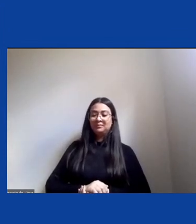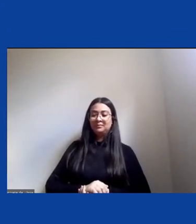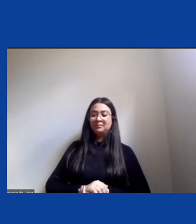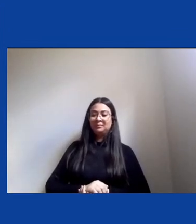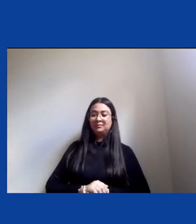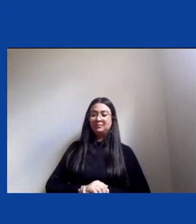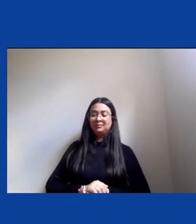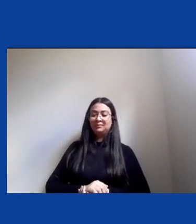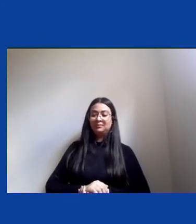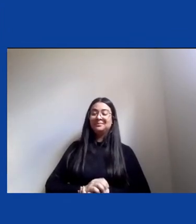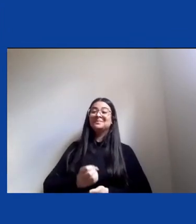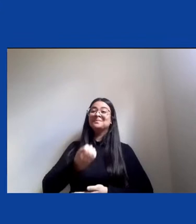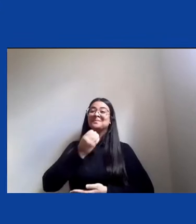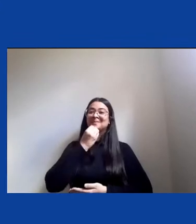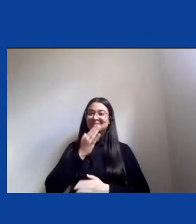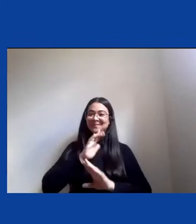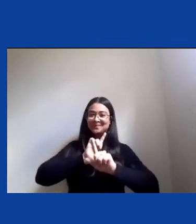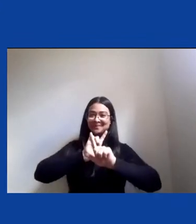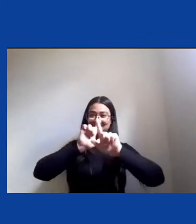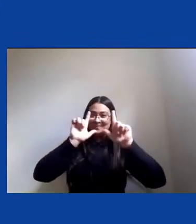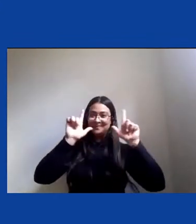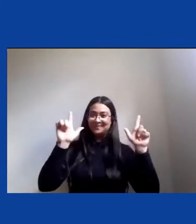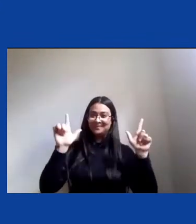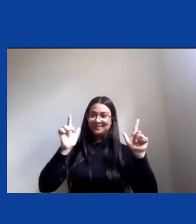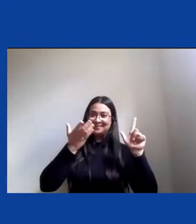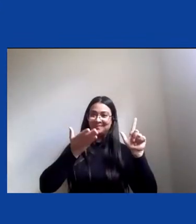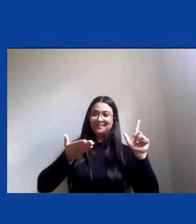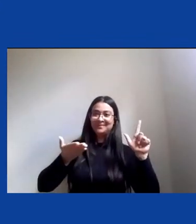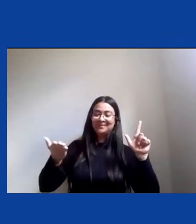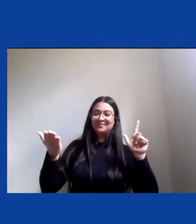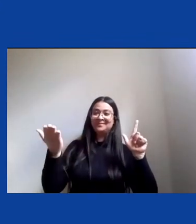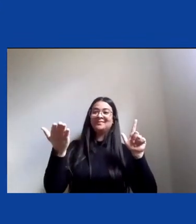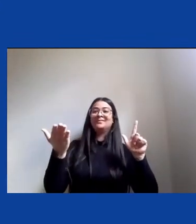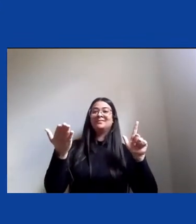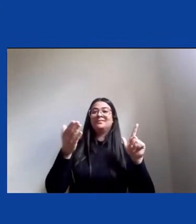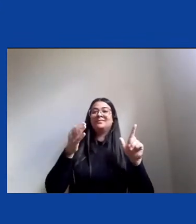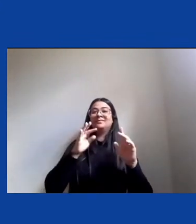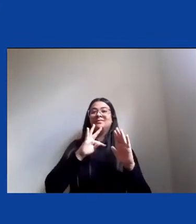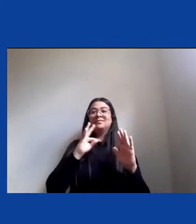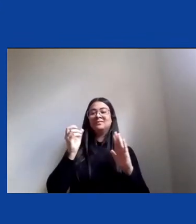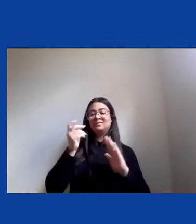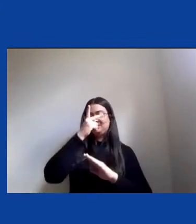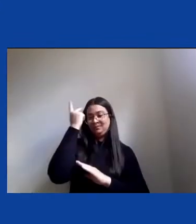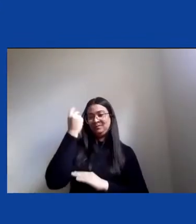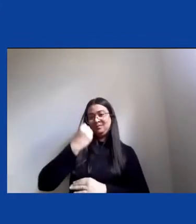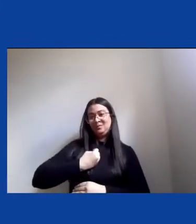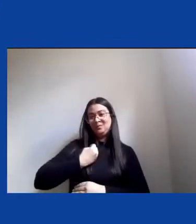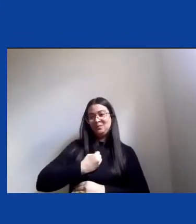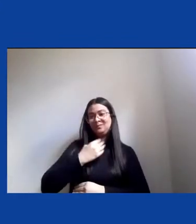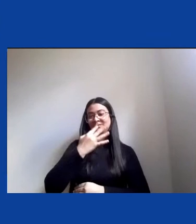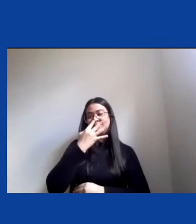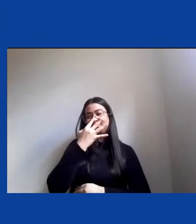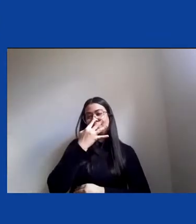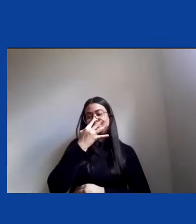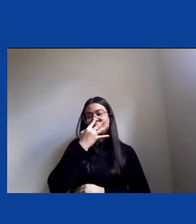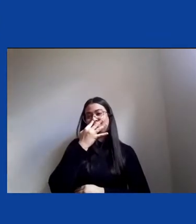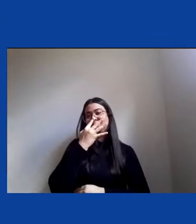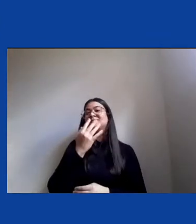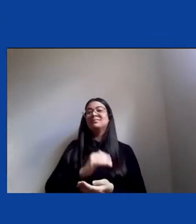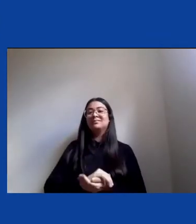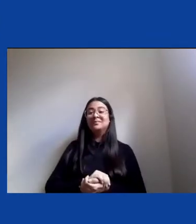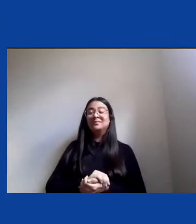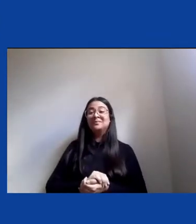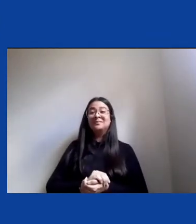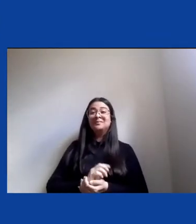Bom dia, bom dia a todas as pessoas aqui presentes, eu quero começar falando da minha satisfação